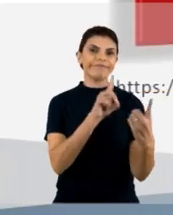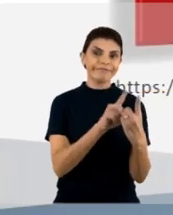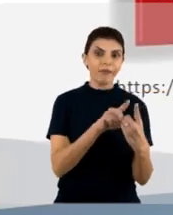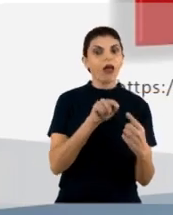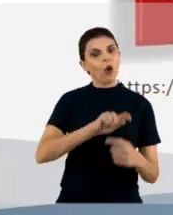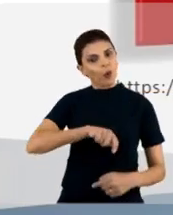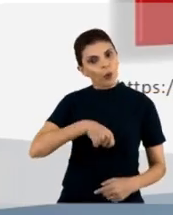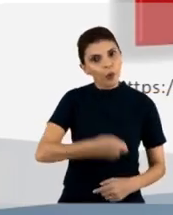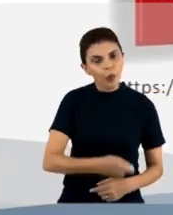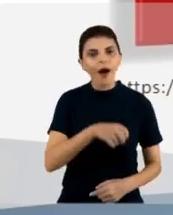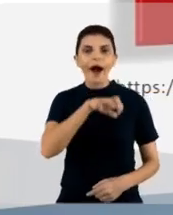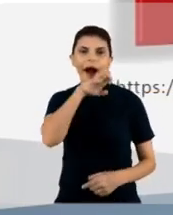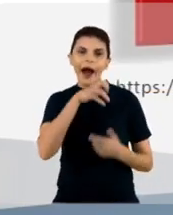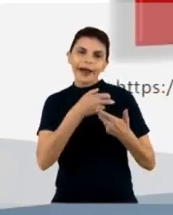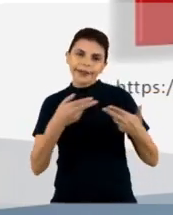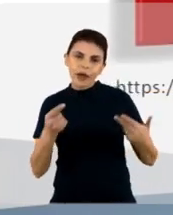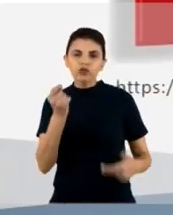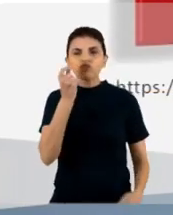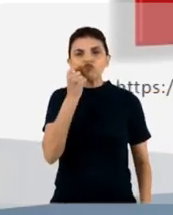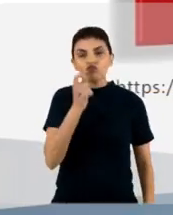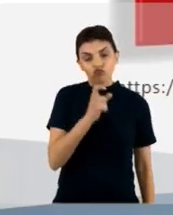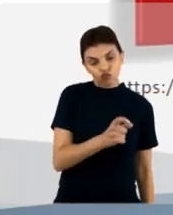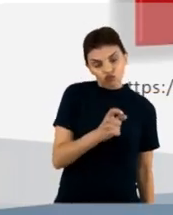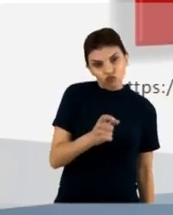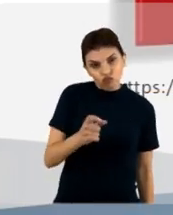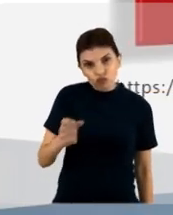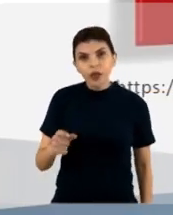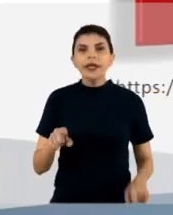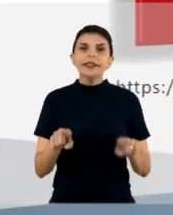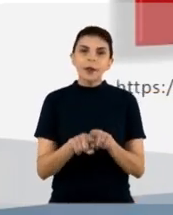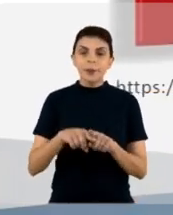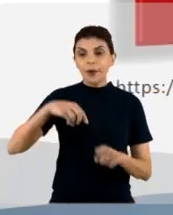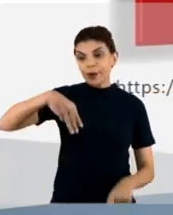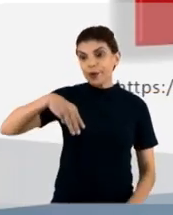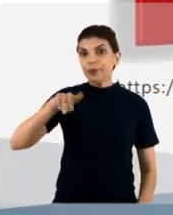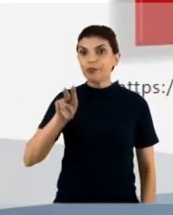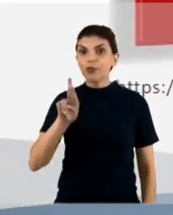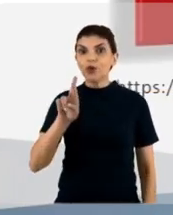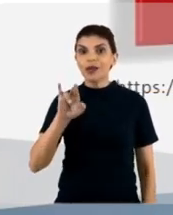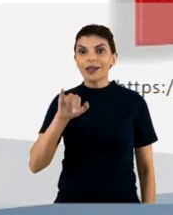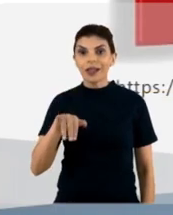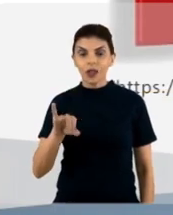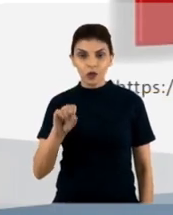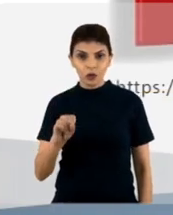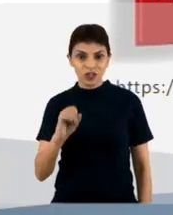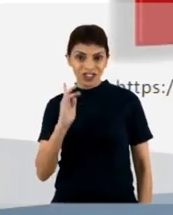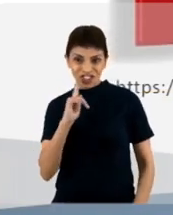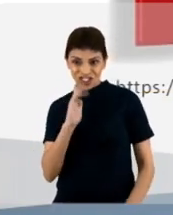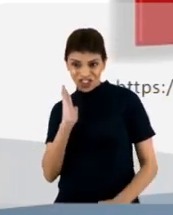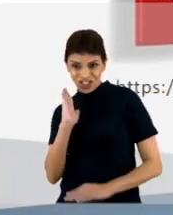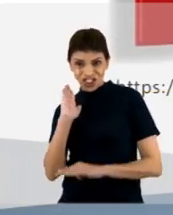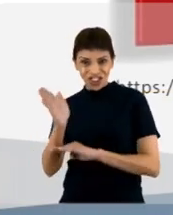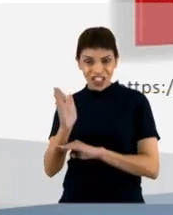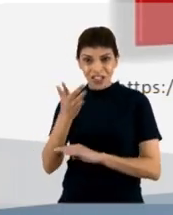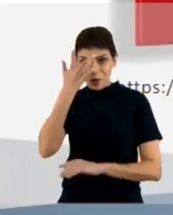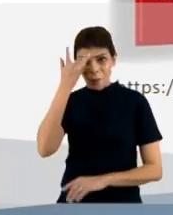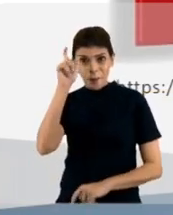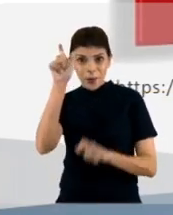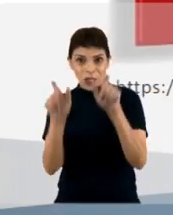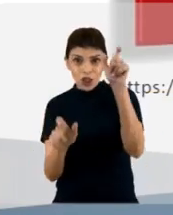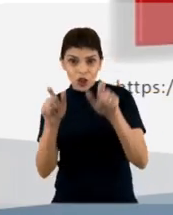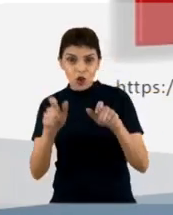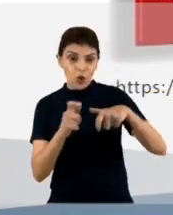animais, no nosso caso, são provenientes de murinos e utilizar diretamente esses anticorpos